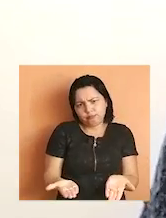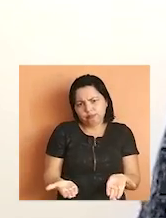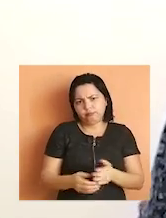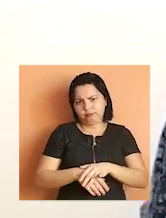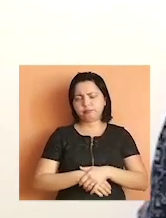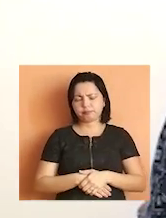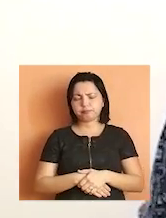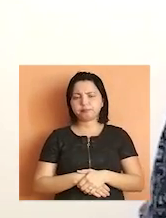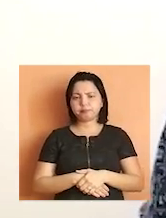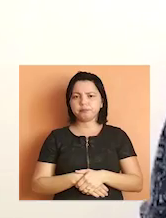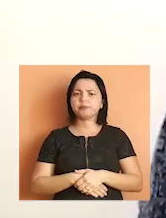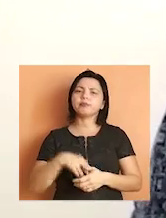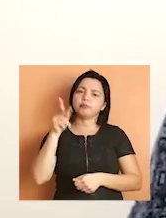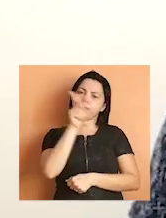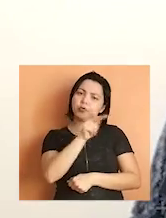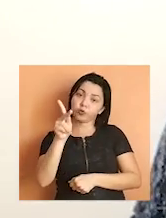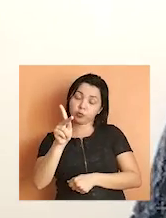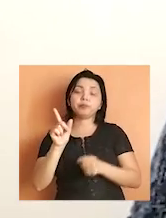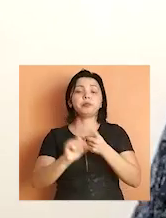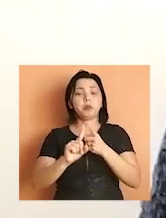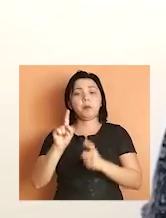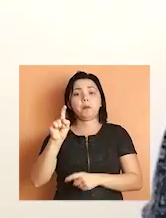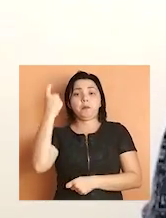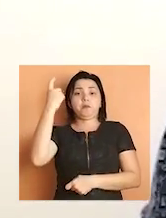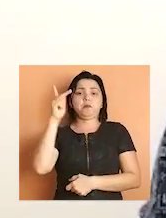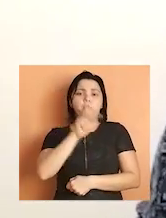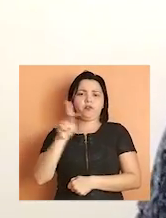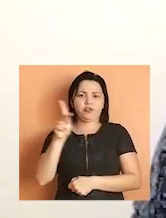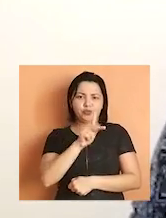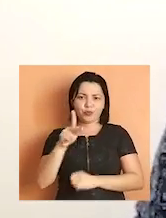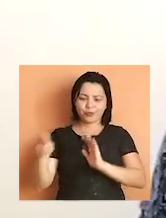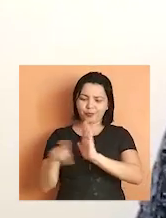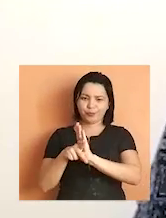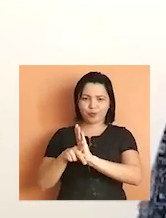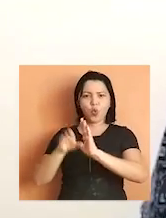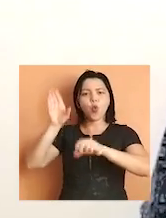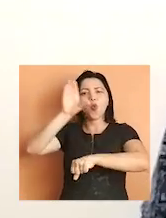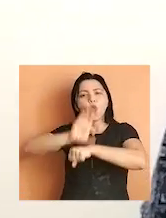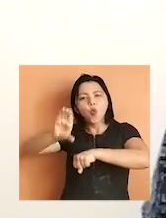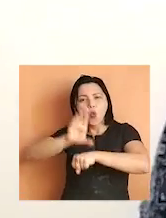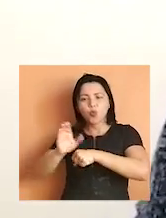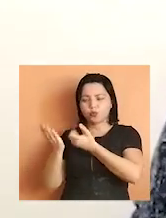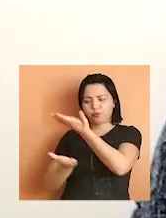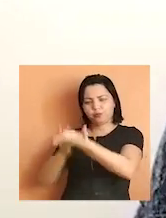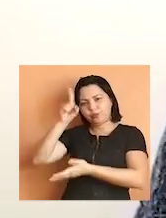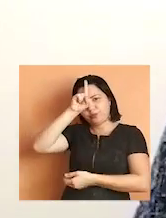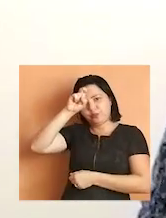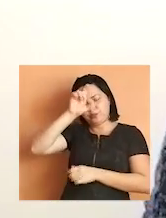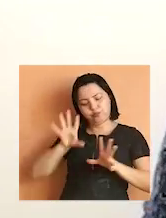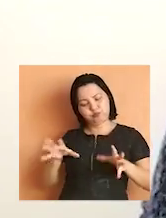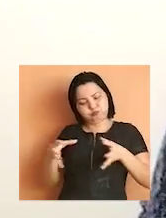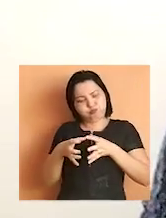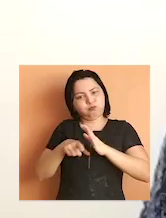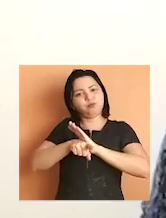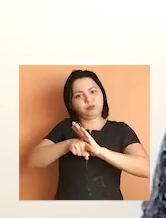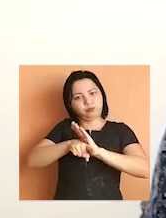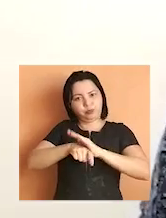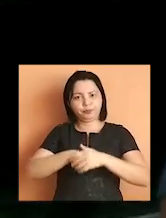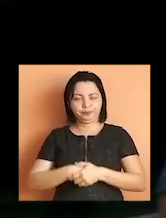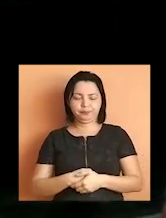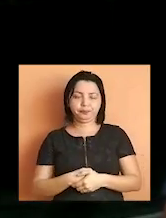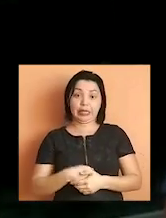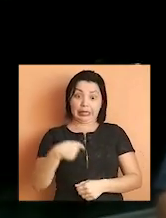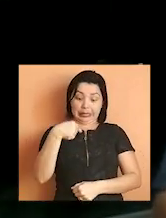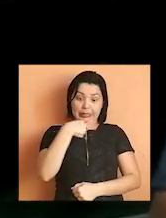combate a Covid-19. Docentes e edicentes do curso de Enfermagem da Unifap compõem o grupo de pesquisa.